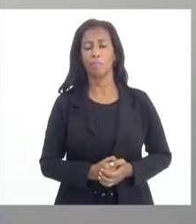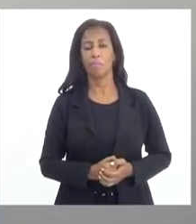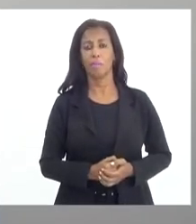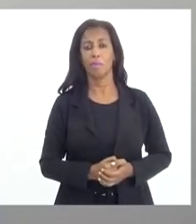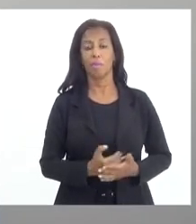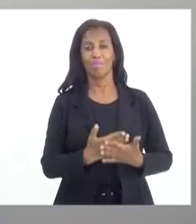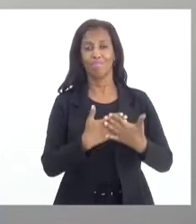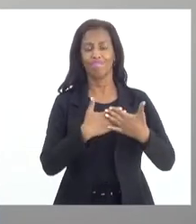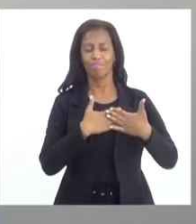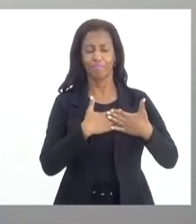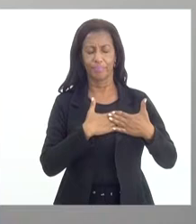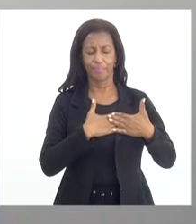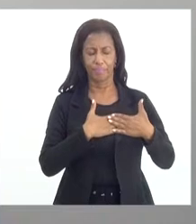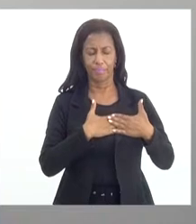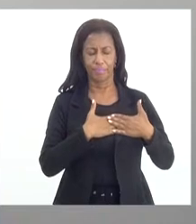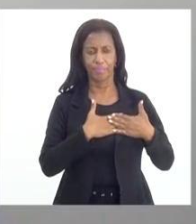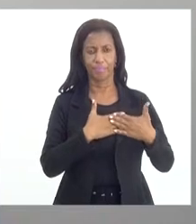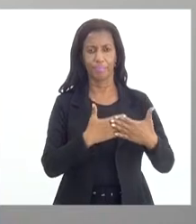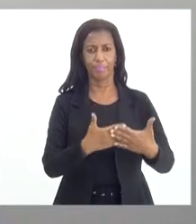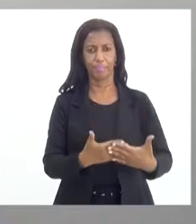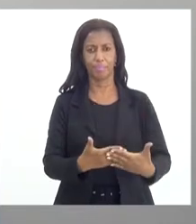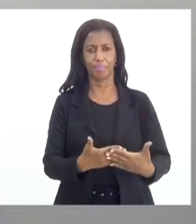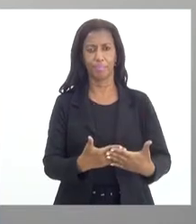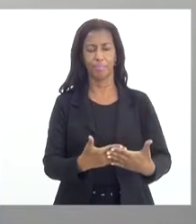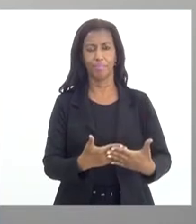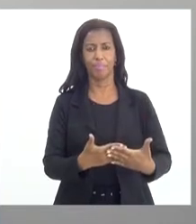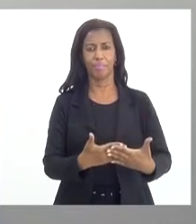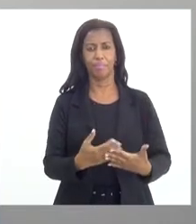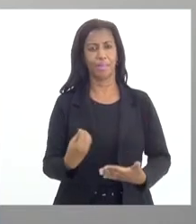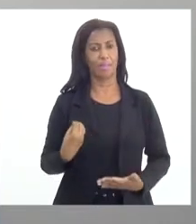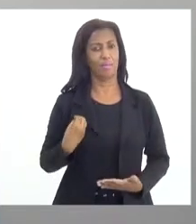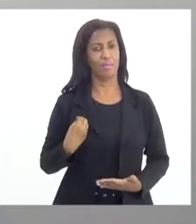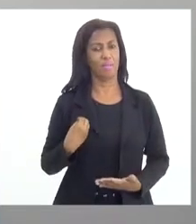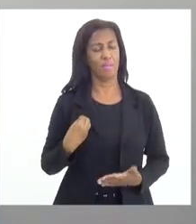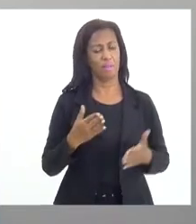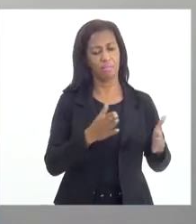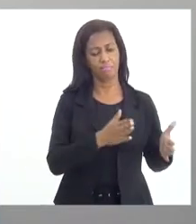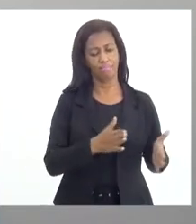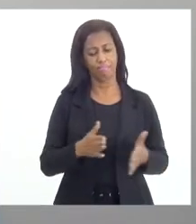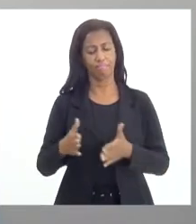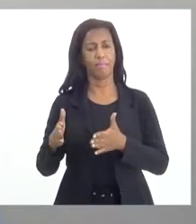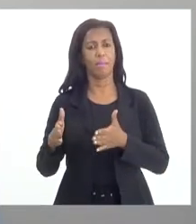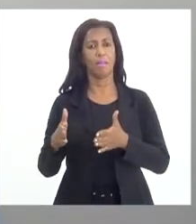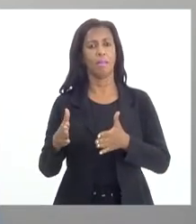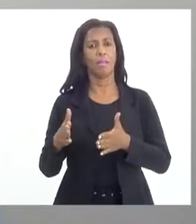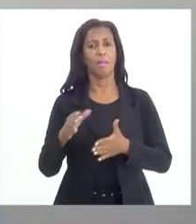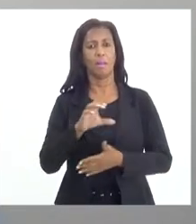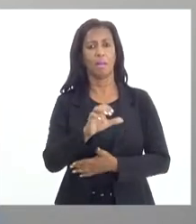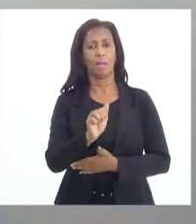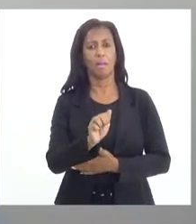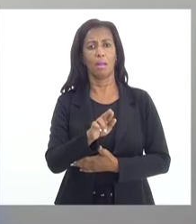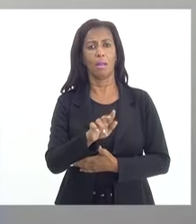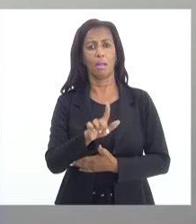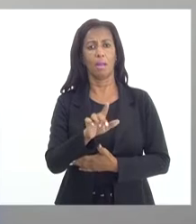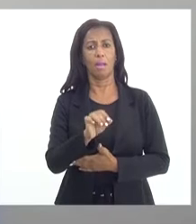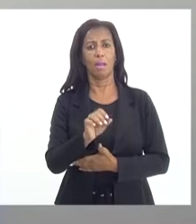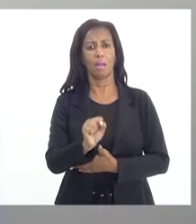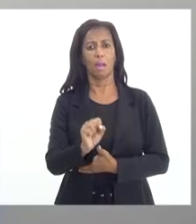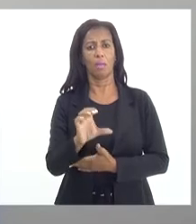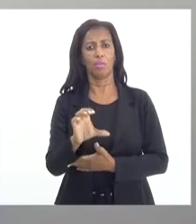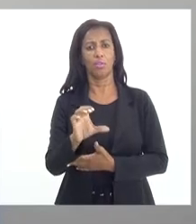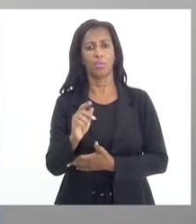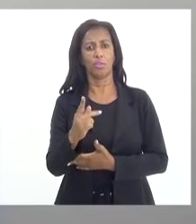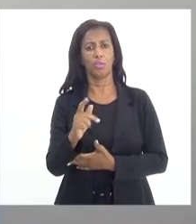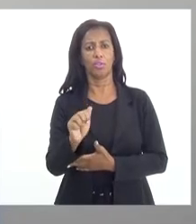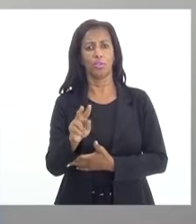consternação pelo passamento do secretário Carlos Chaves, que foi,